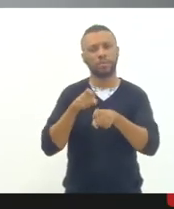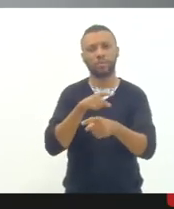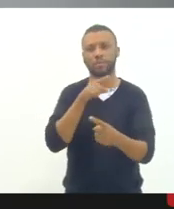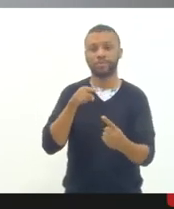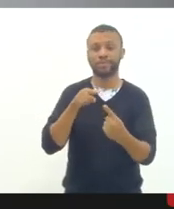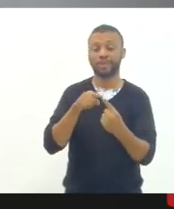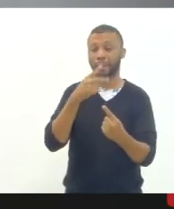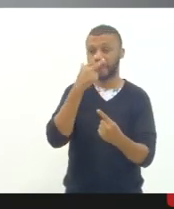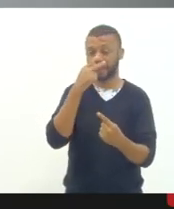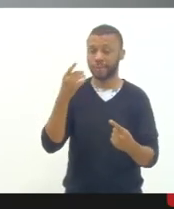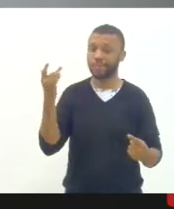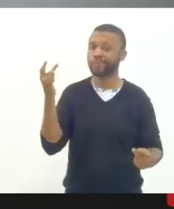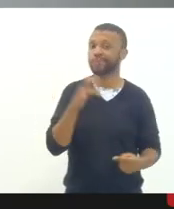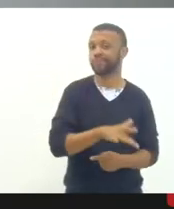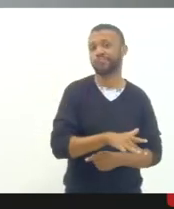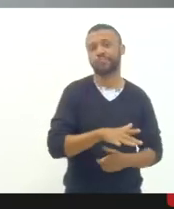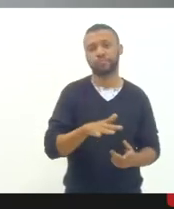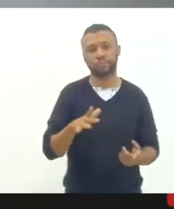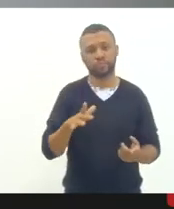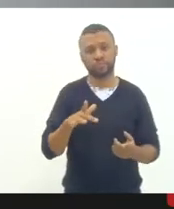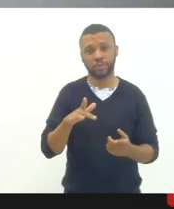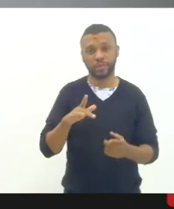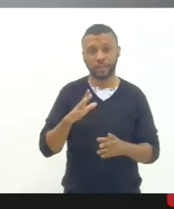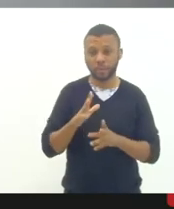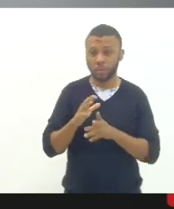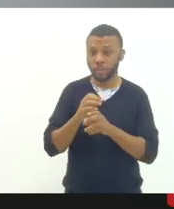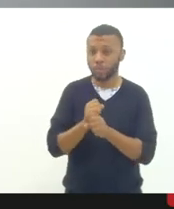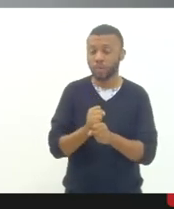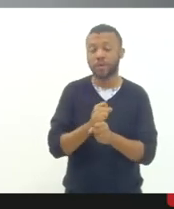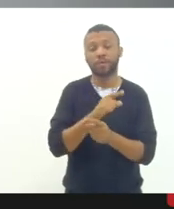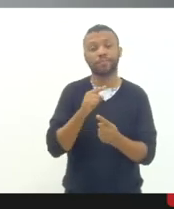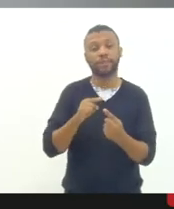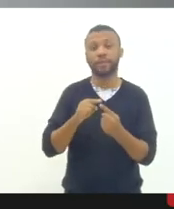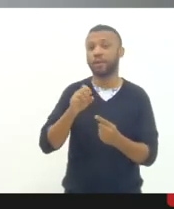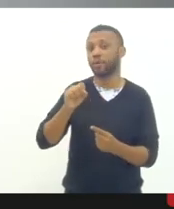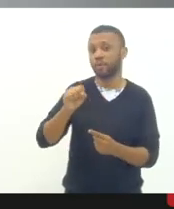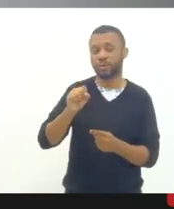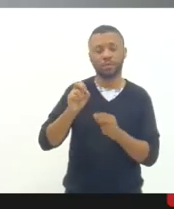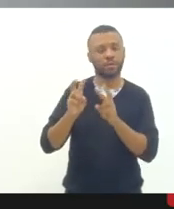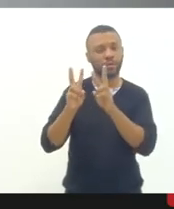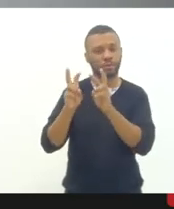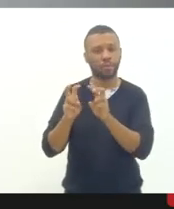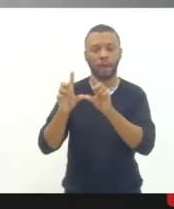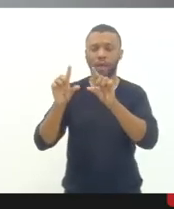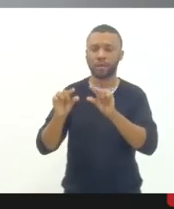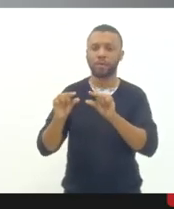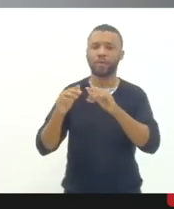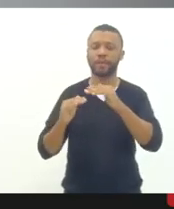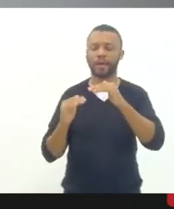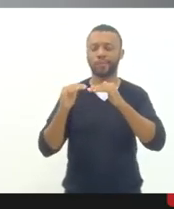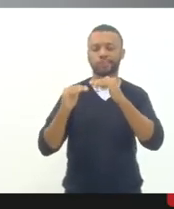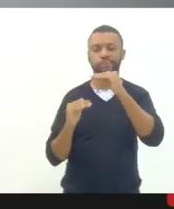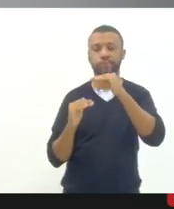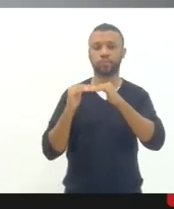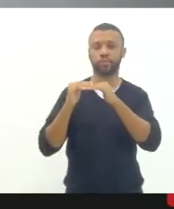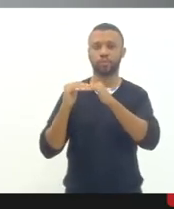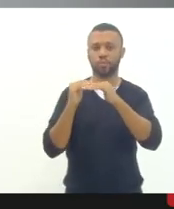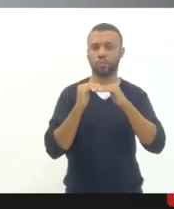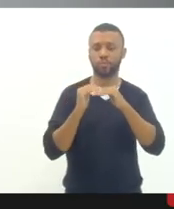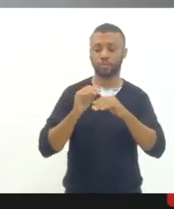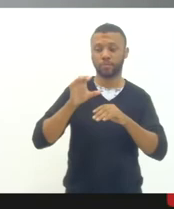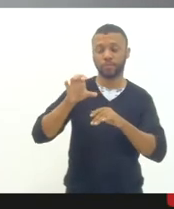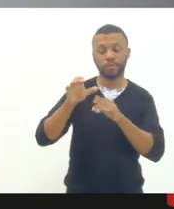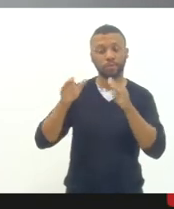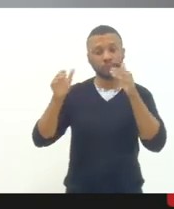retrocesso também no nosso balanço que é a meta 8 sobre a redução das desigualdades a nível regional do campo